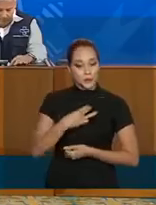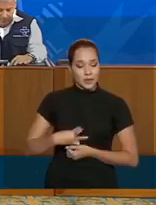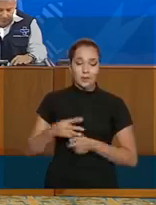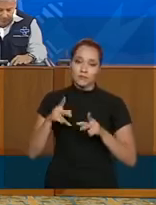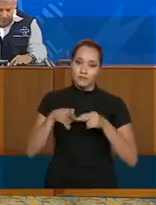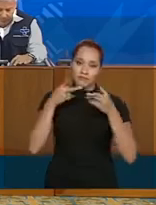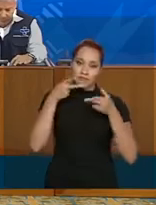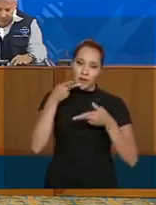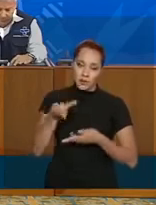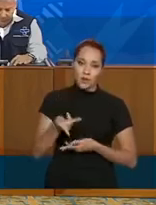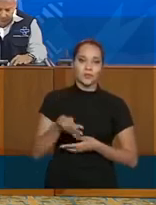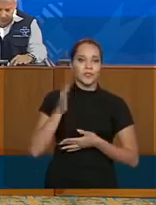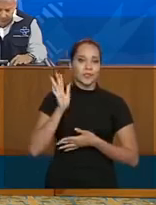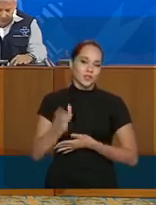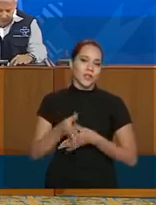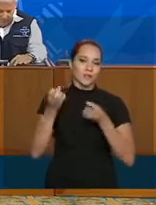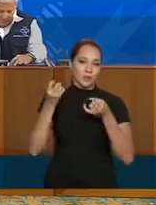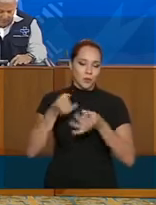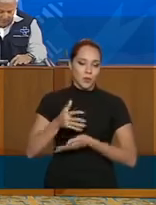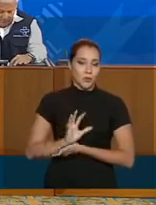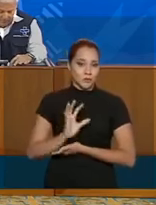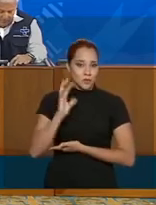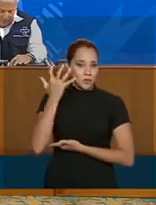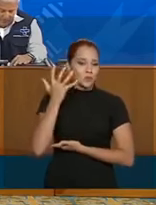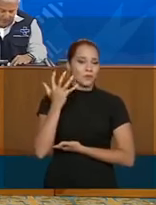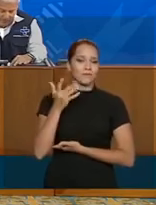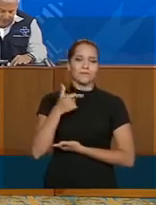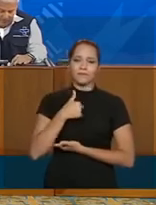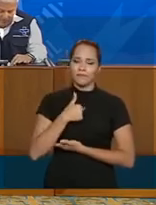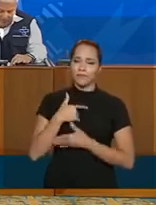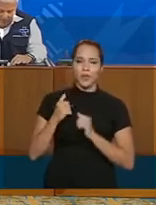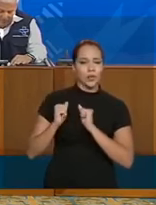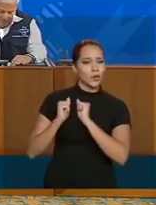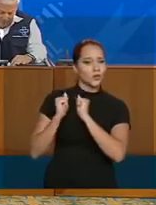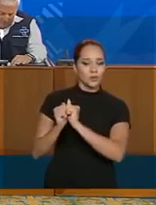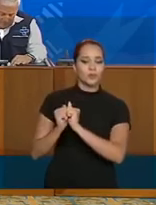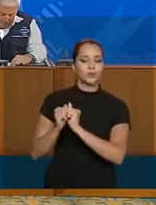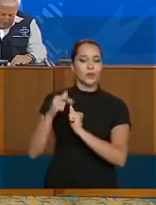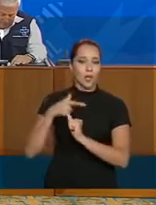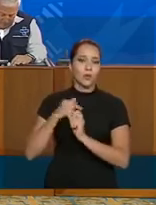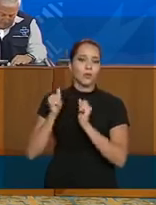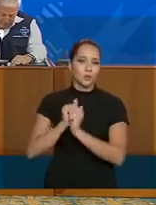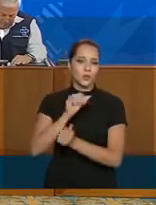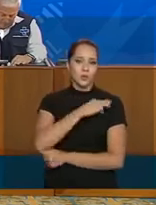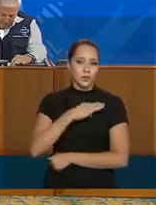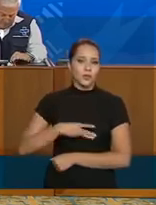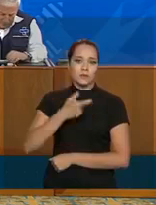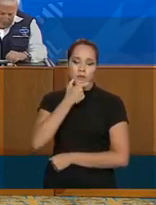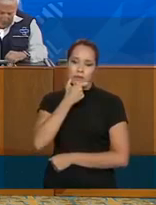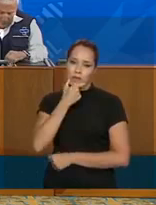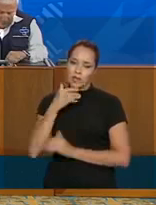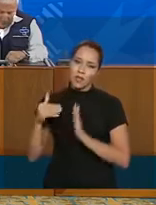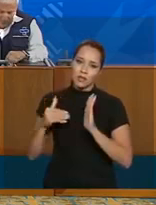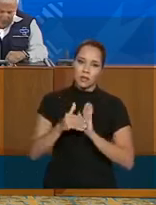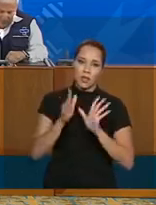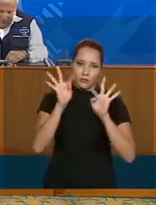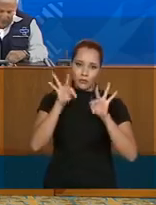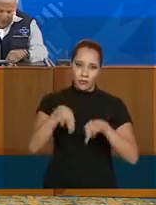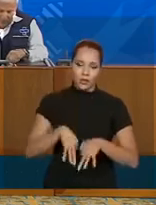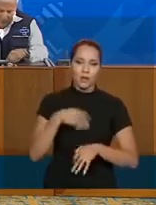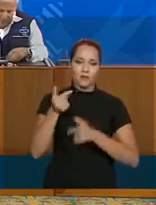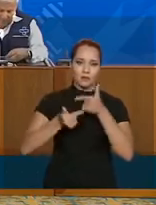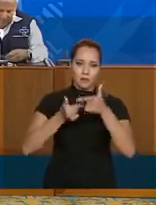disse, já colocou a situação e eu estou com ele, estou com o ministro Mandetta até o final deste